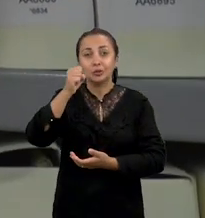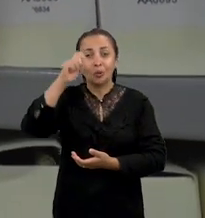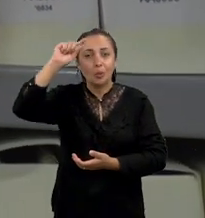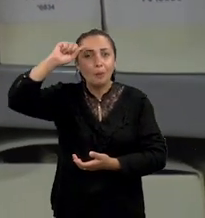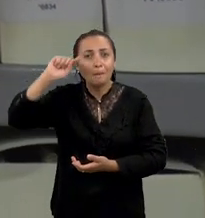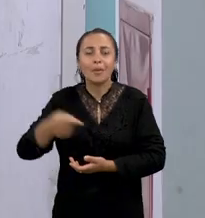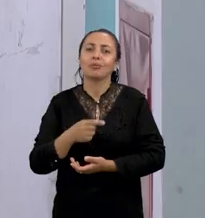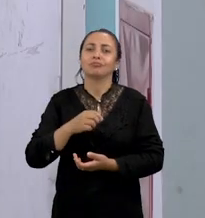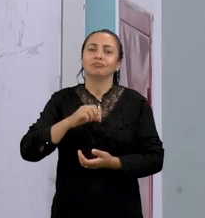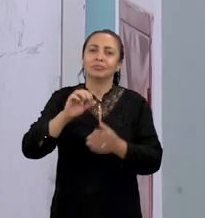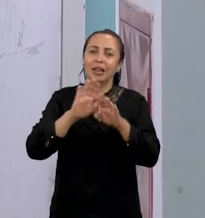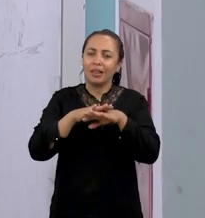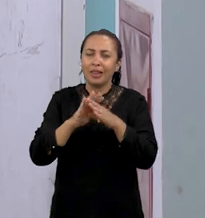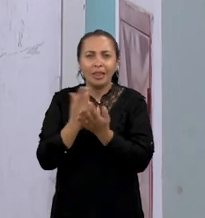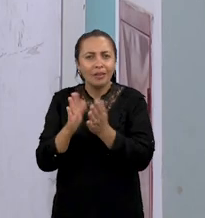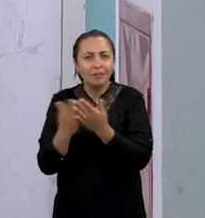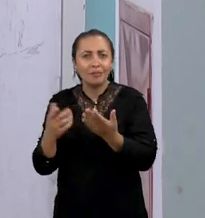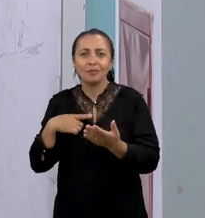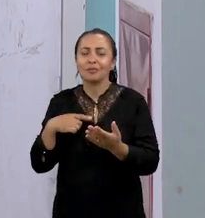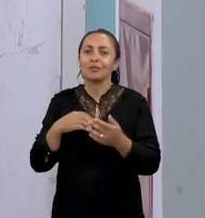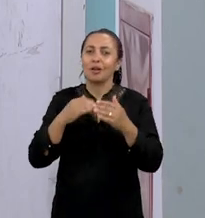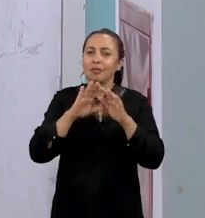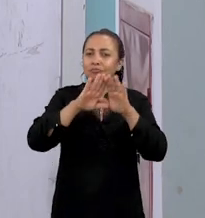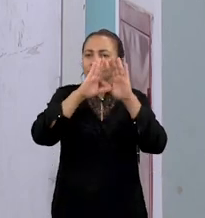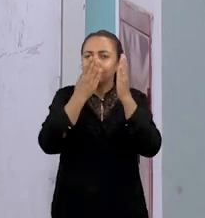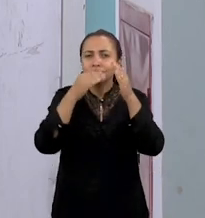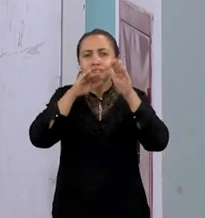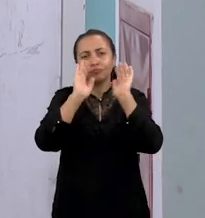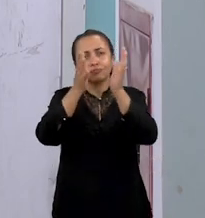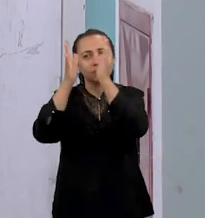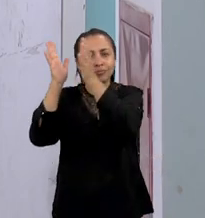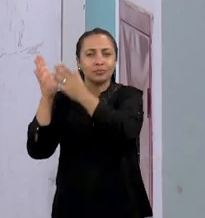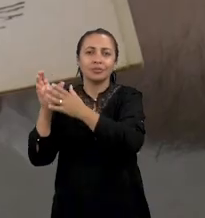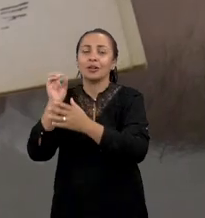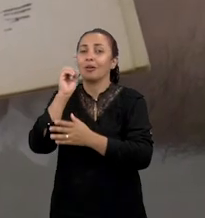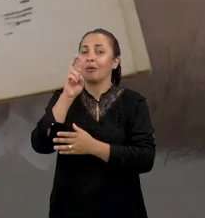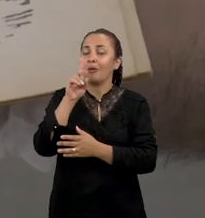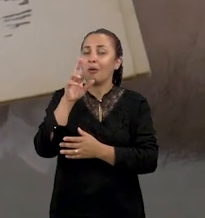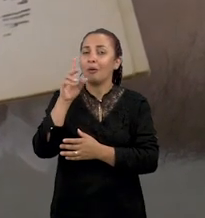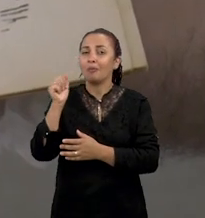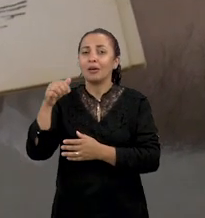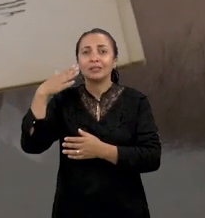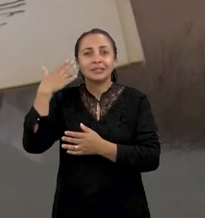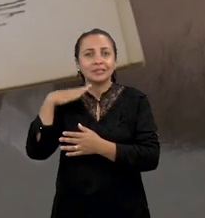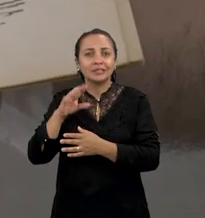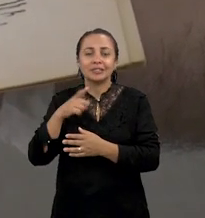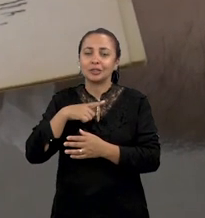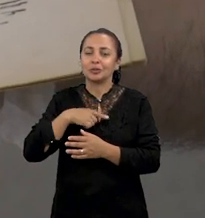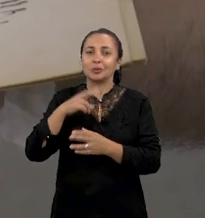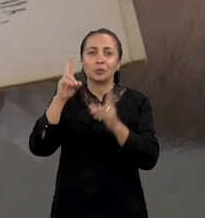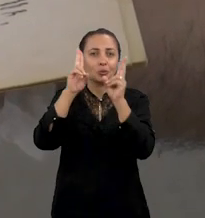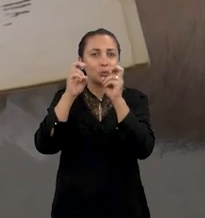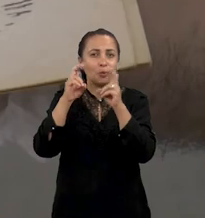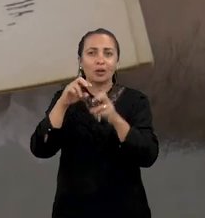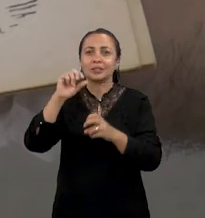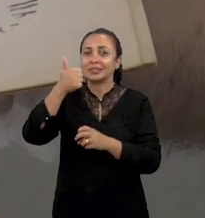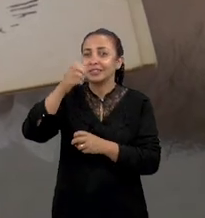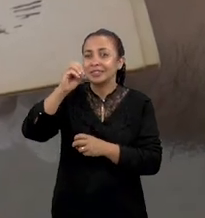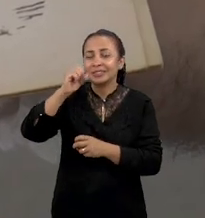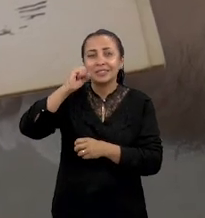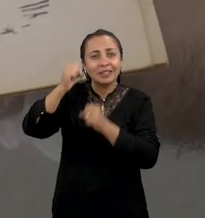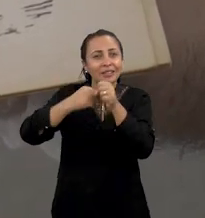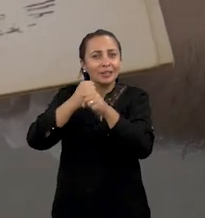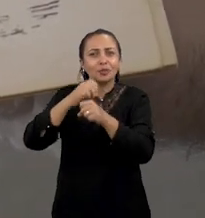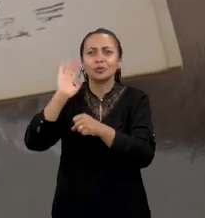mil cordéis, fica na Biblioteca de Obras Raras Átila de Almeida, que tem títulos com mais de 100 anos. Obras